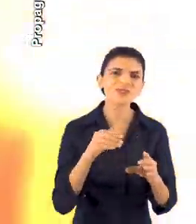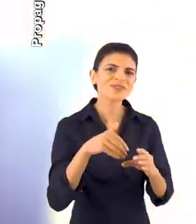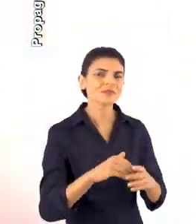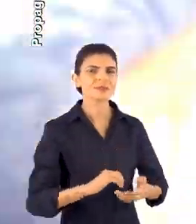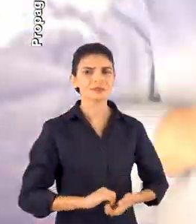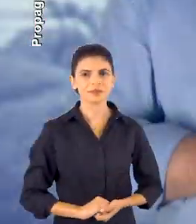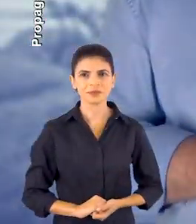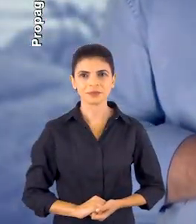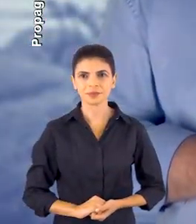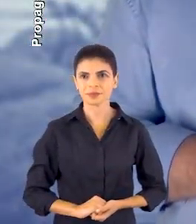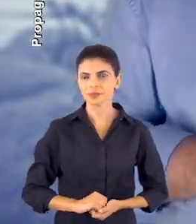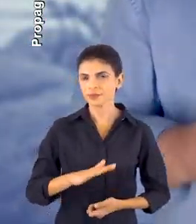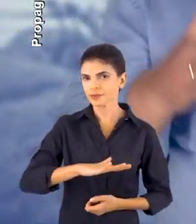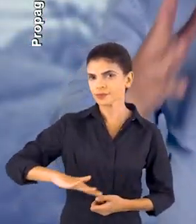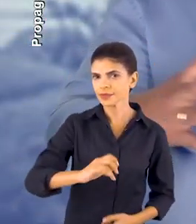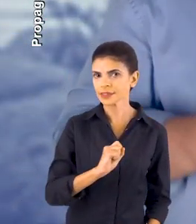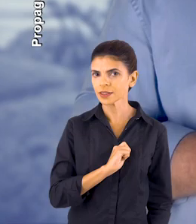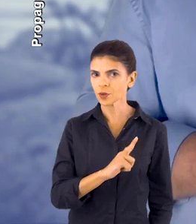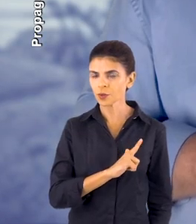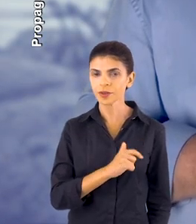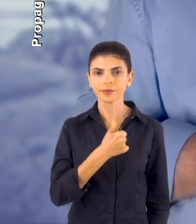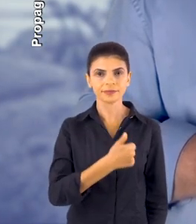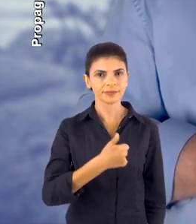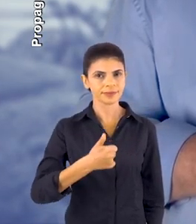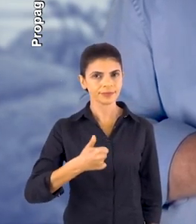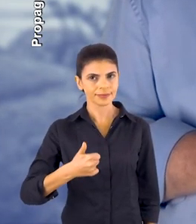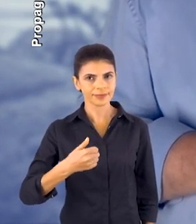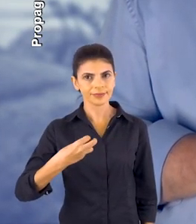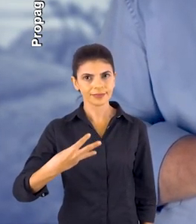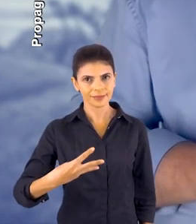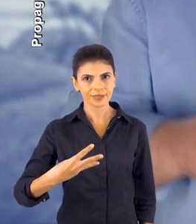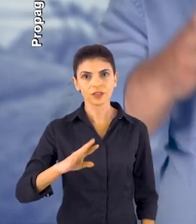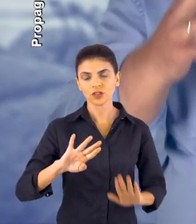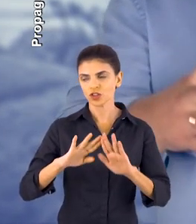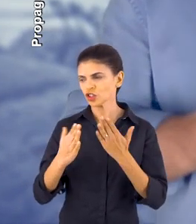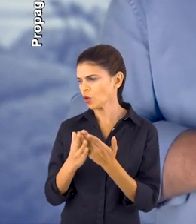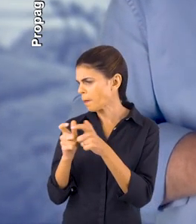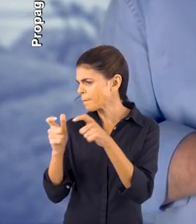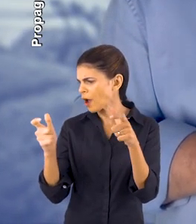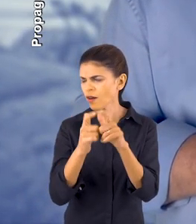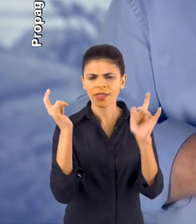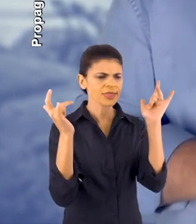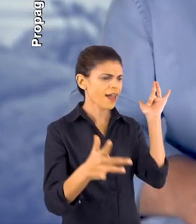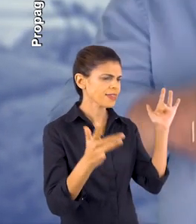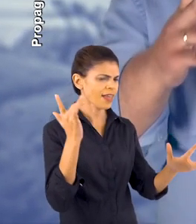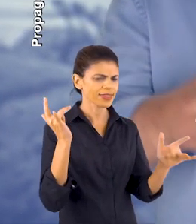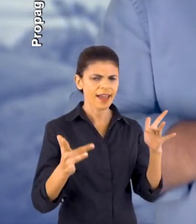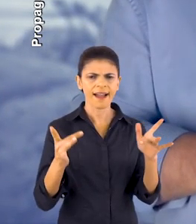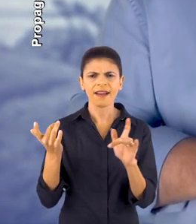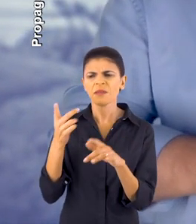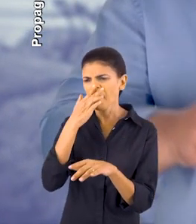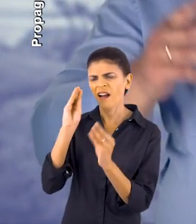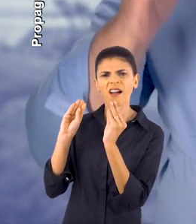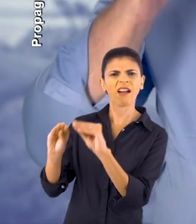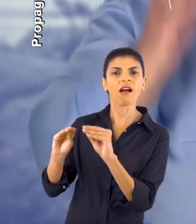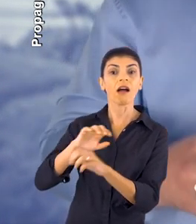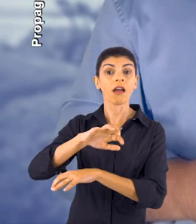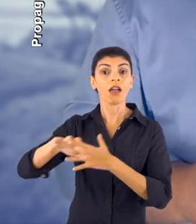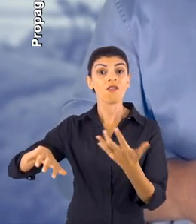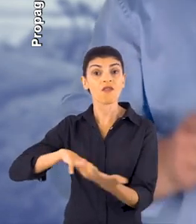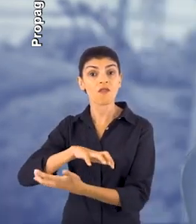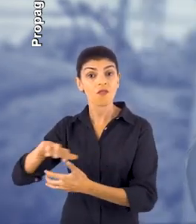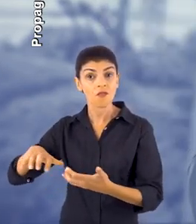vou. Em nosso município, possuímos 103 escolas, a maioria abandonadas, precisando de